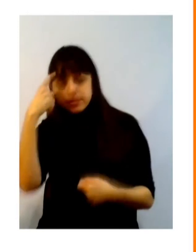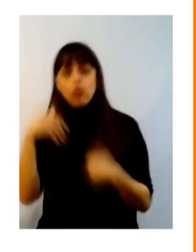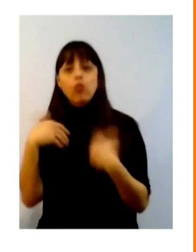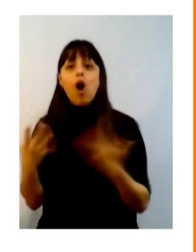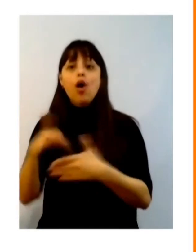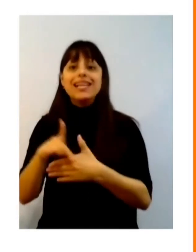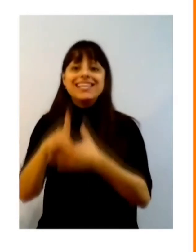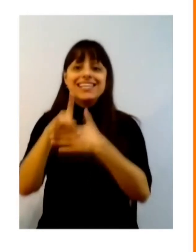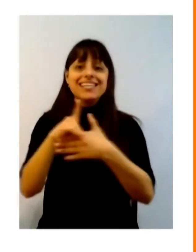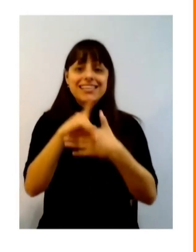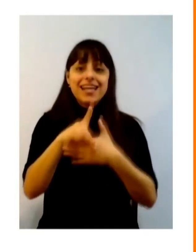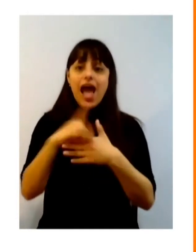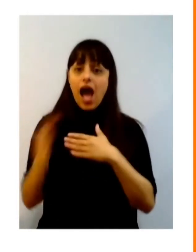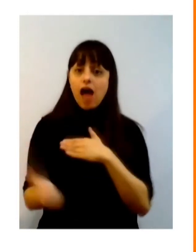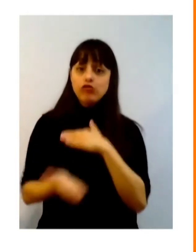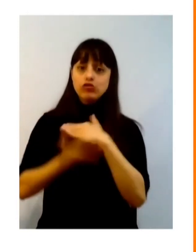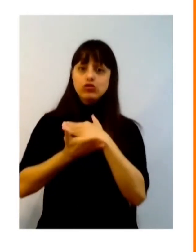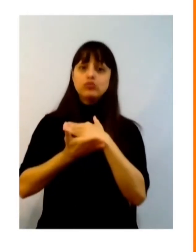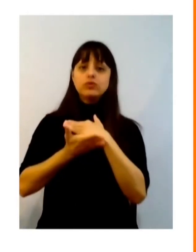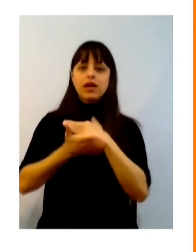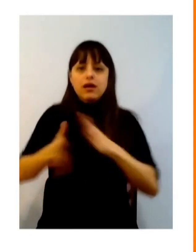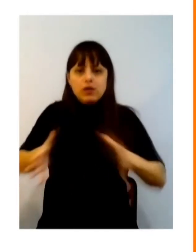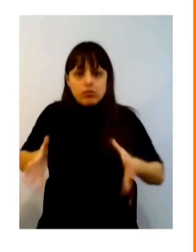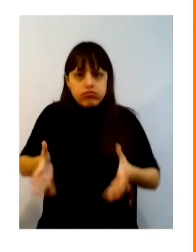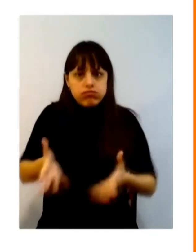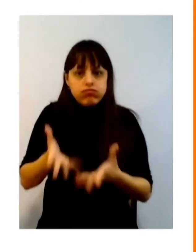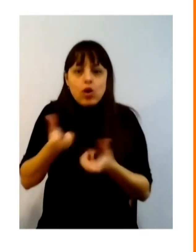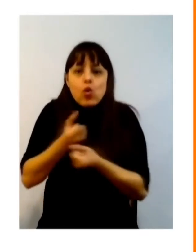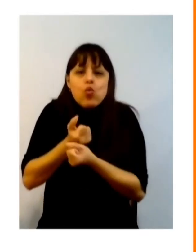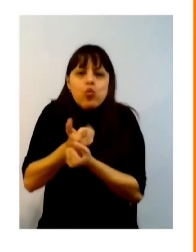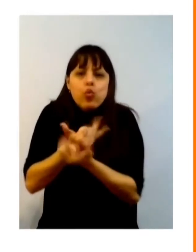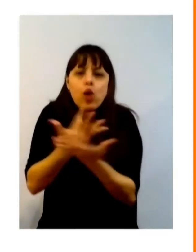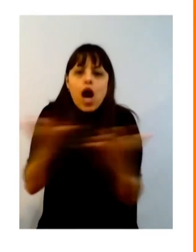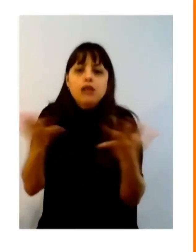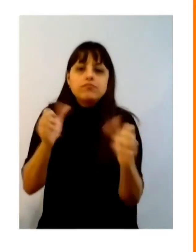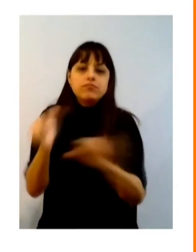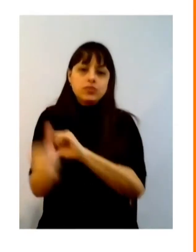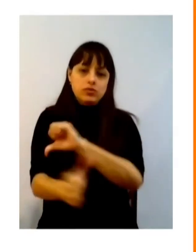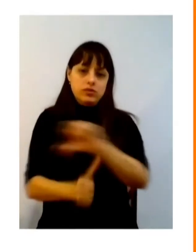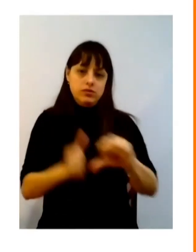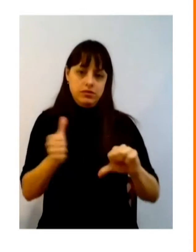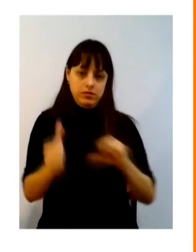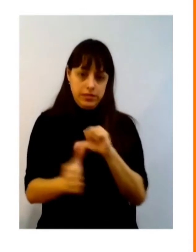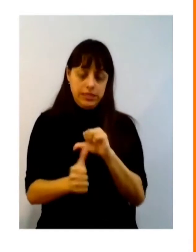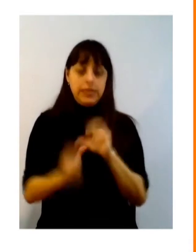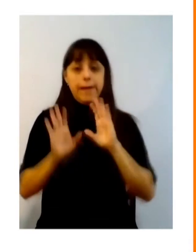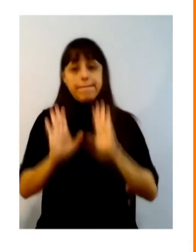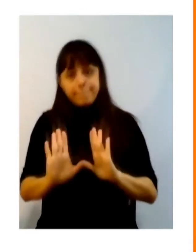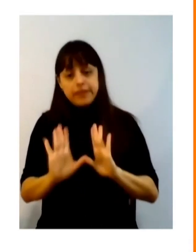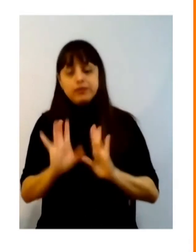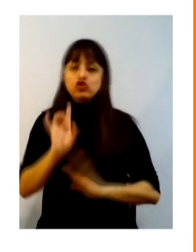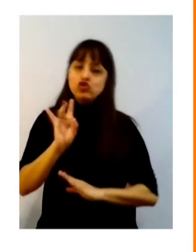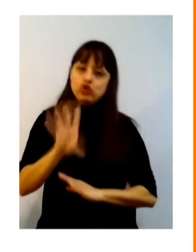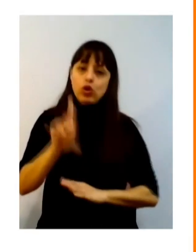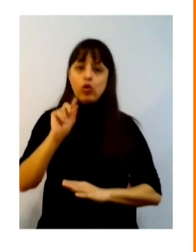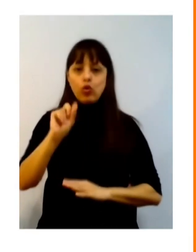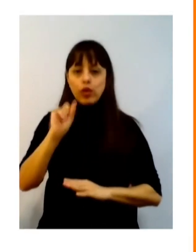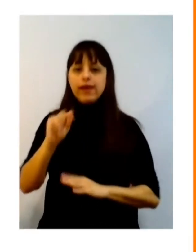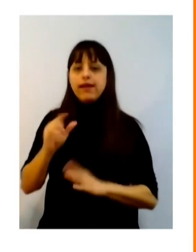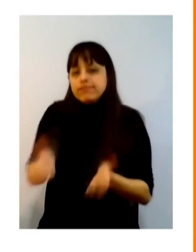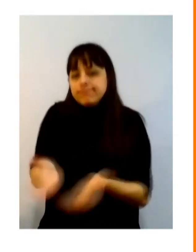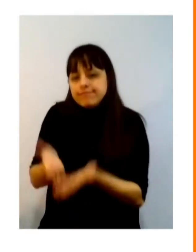ajude a pensar e a agir para gerar grandes transformações e também para ir não somente formando